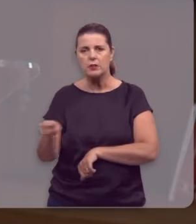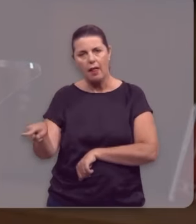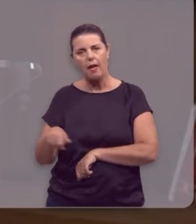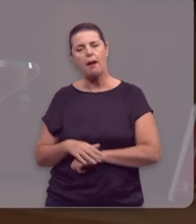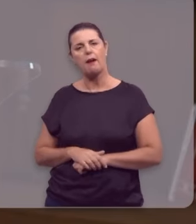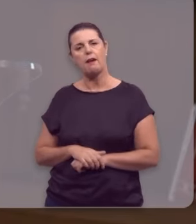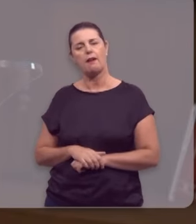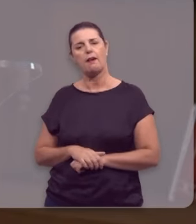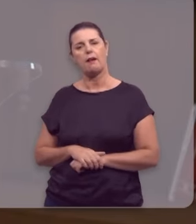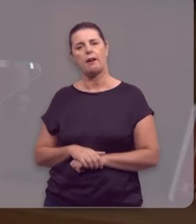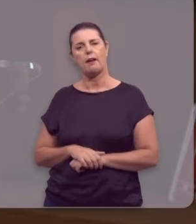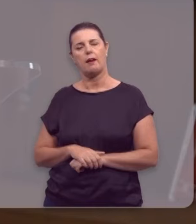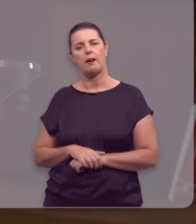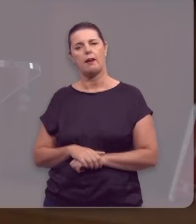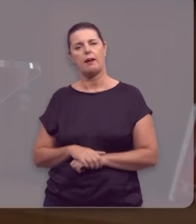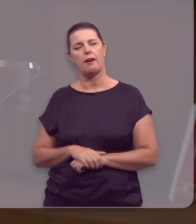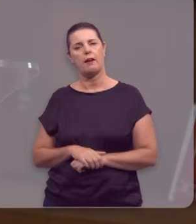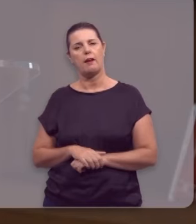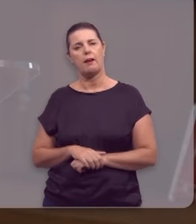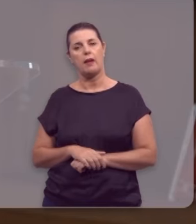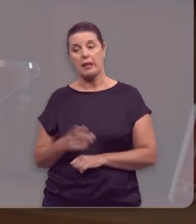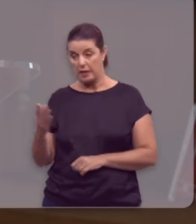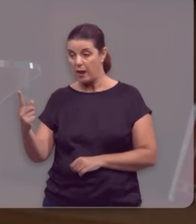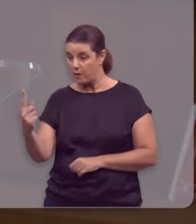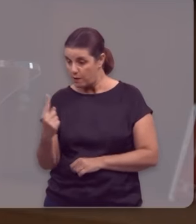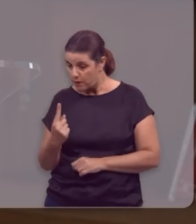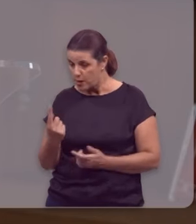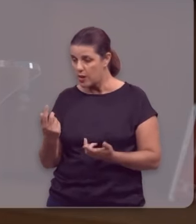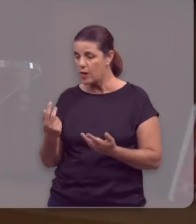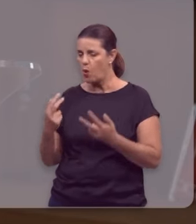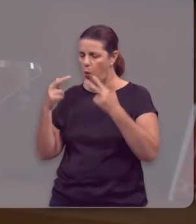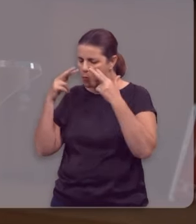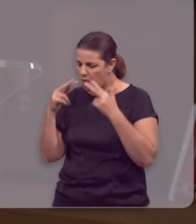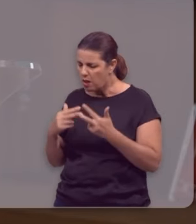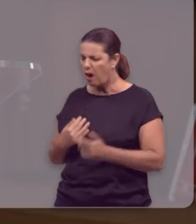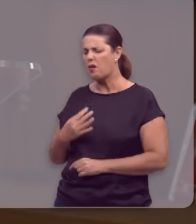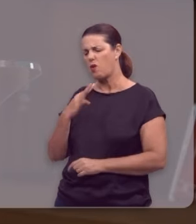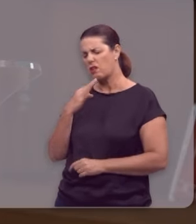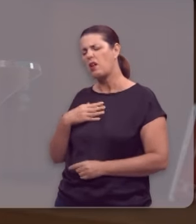Se ele ouvir você, se ele se humilhar, reconhecer o erro,